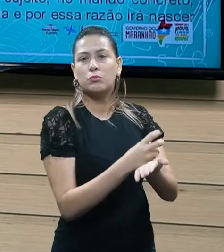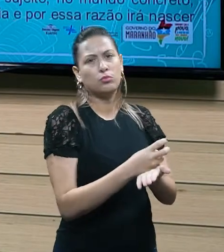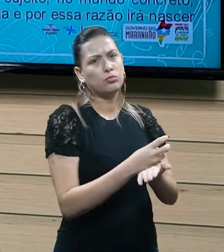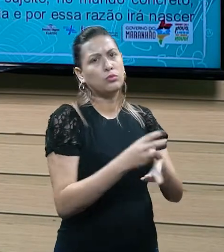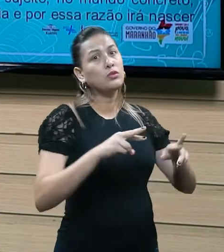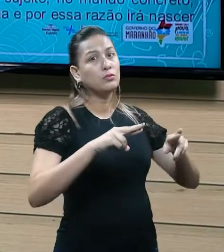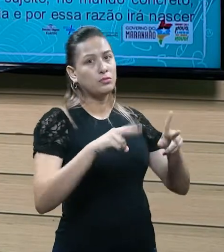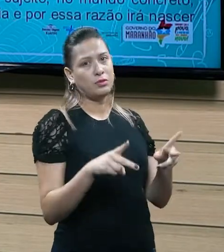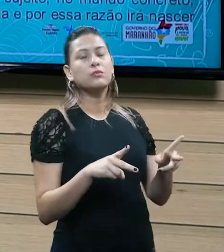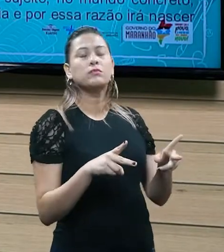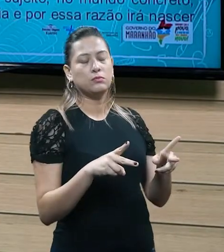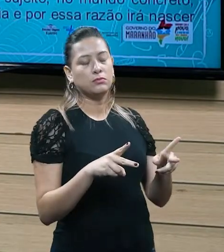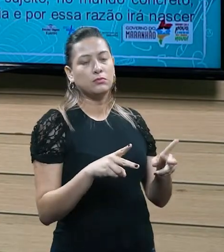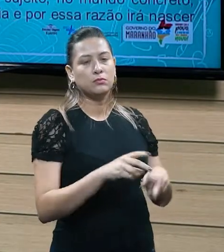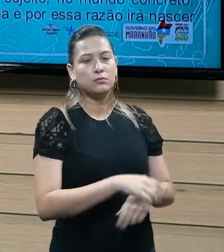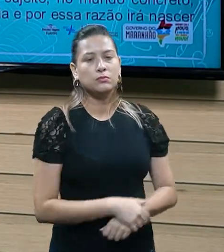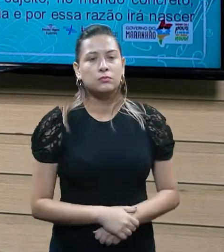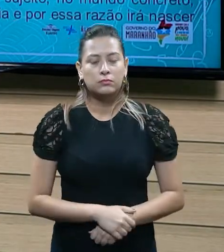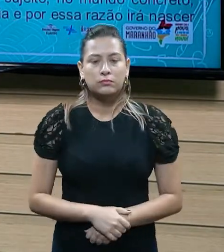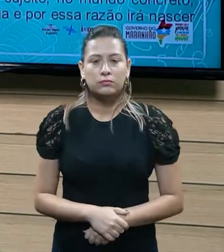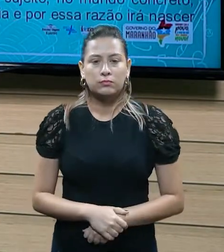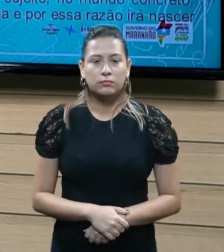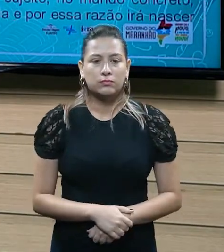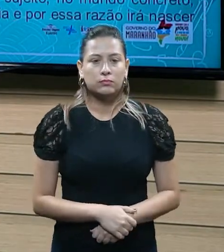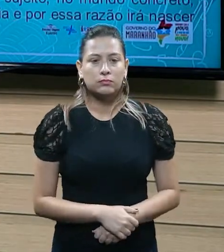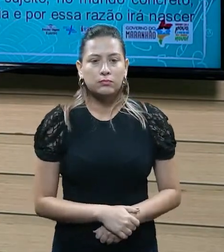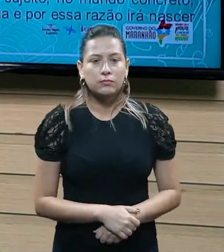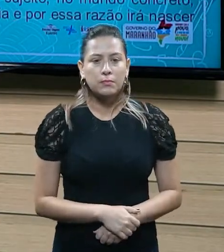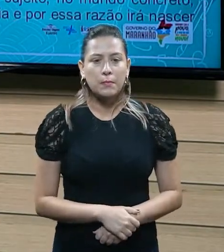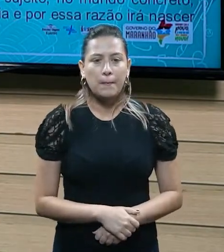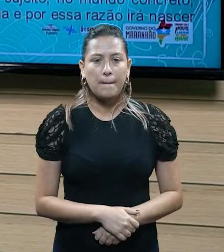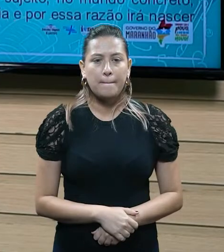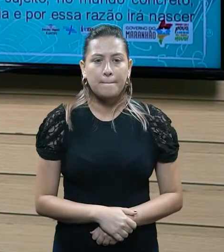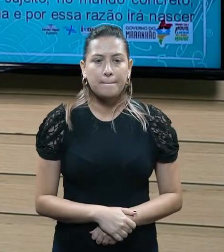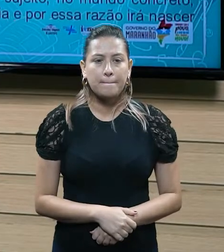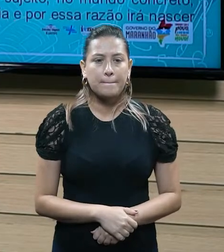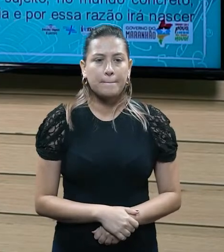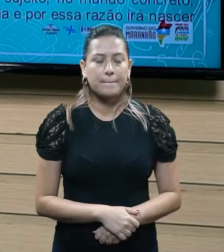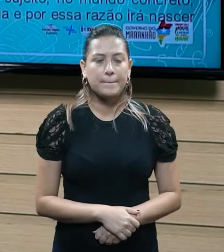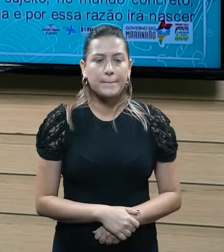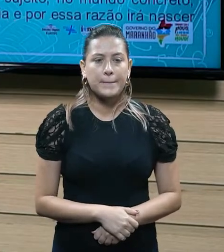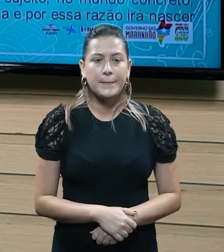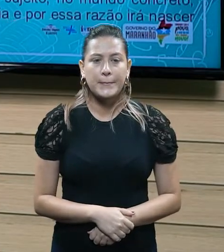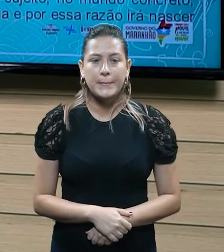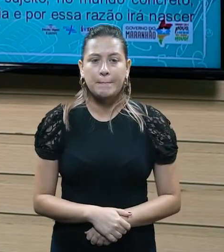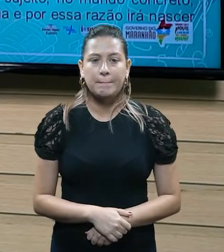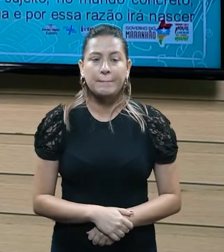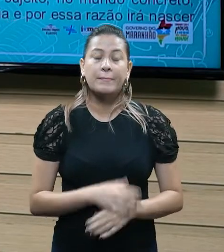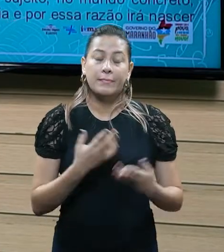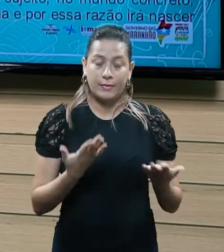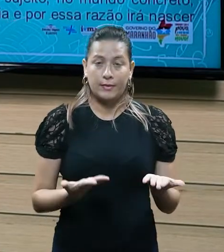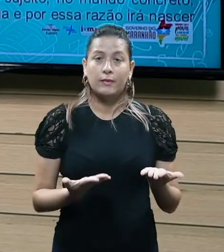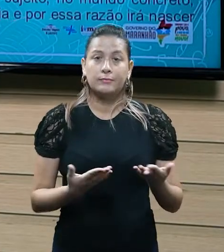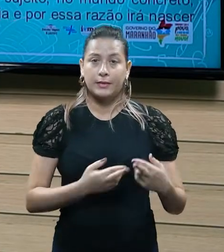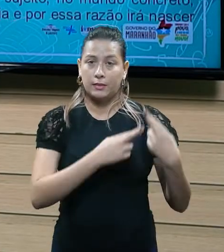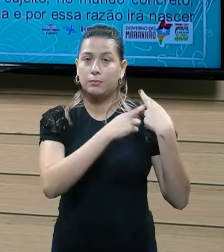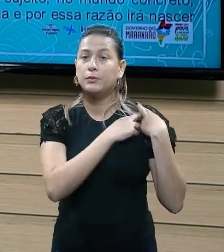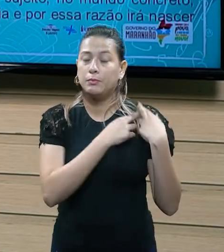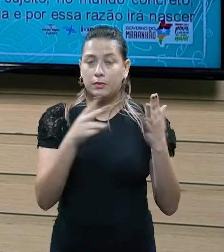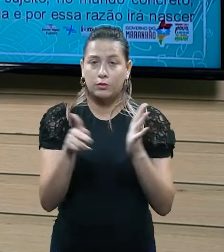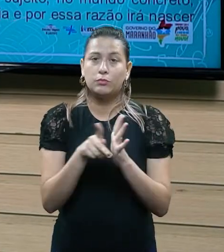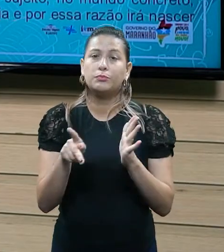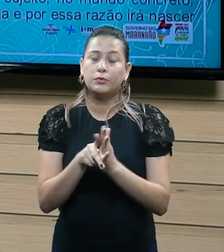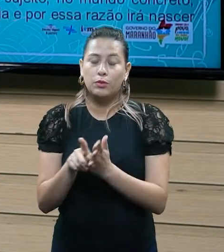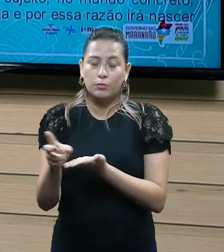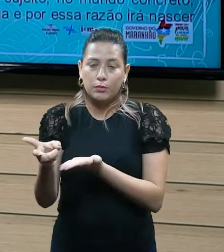né, vai, vai pagar, vai pagar, vai nascer a, a, justamente, a responsabilidade tributária.